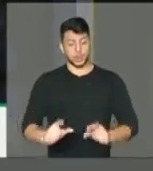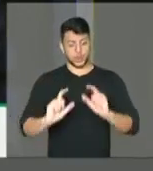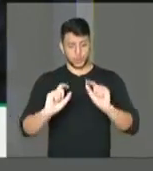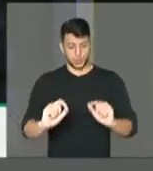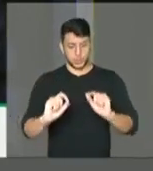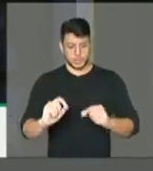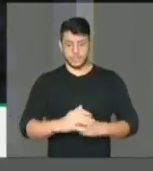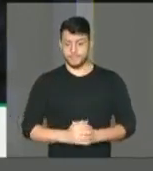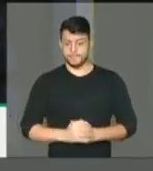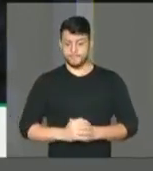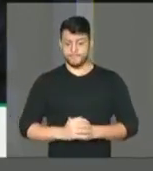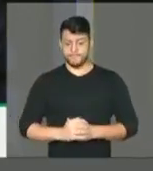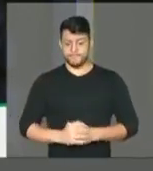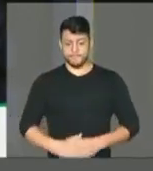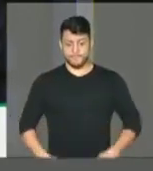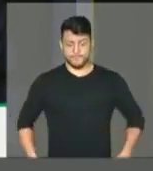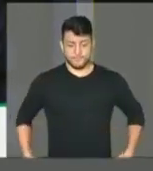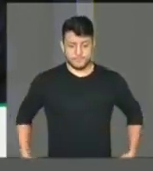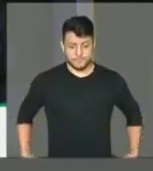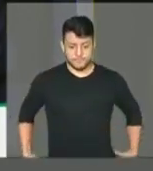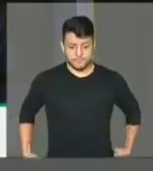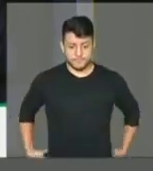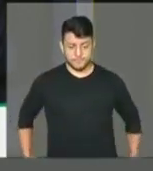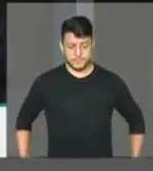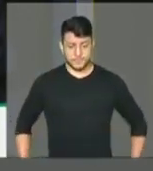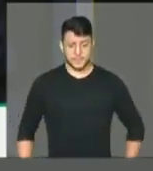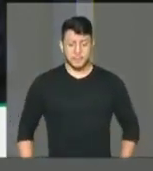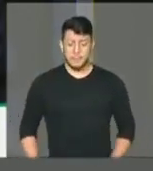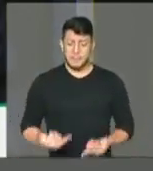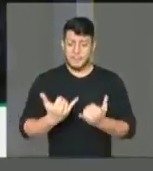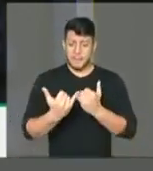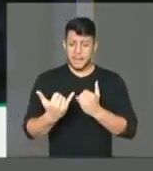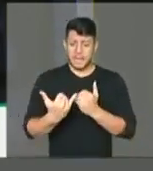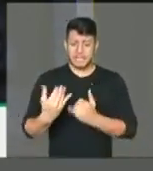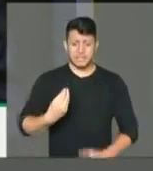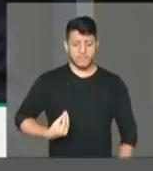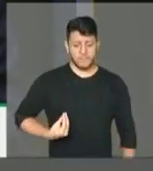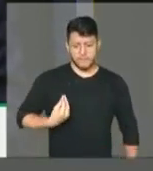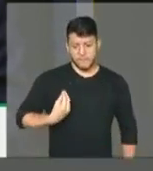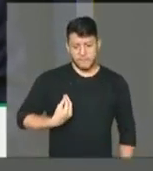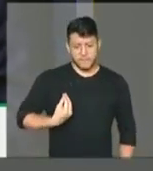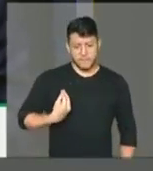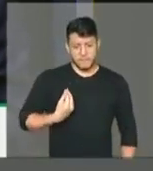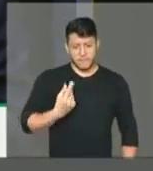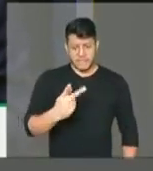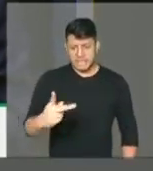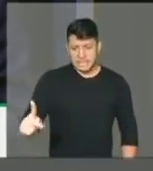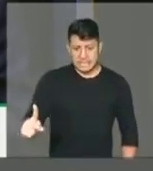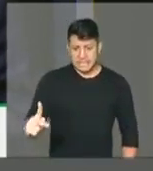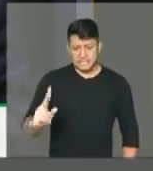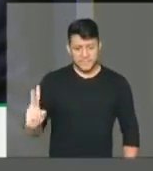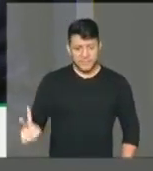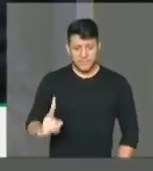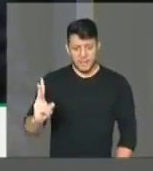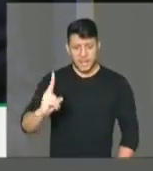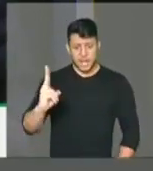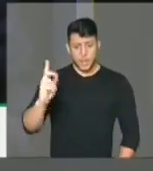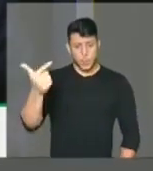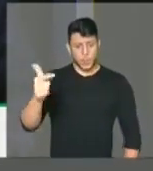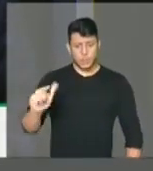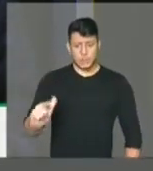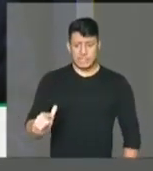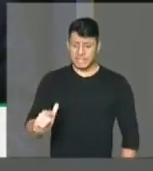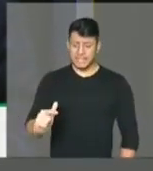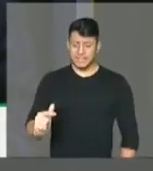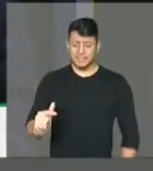podem mais continuar, deputado Vicentinho, sendo descartáveis. Essas vidas não podem mais representar apenas números,